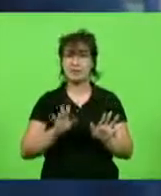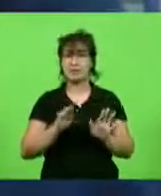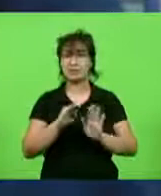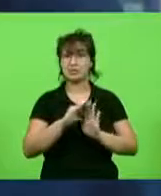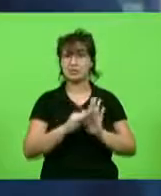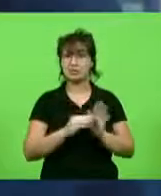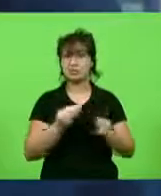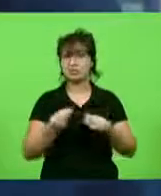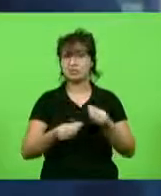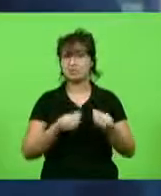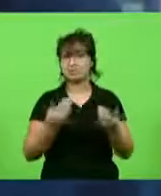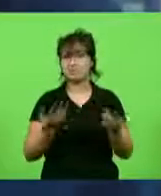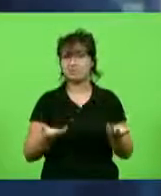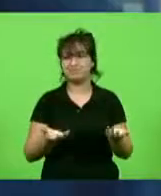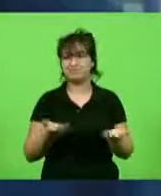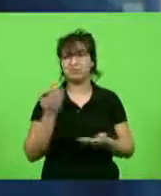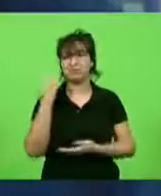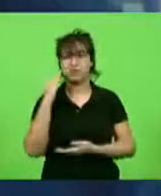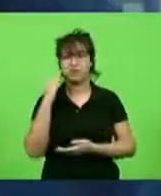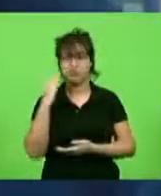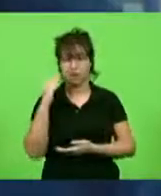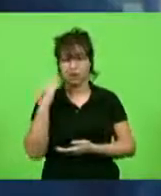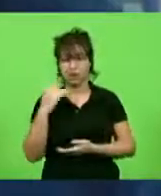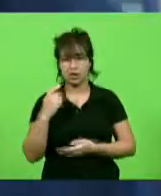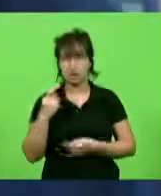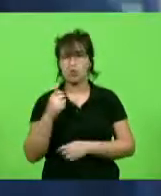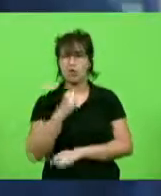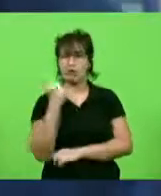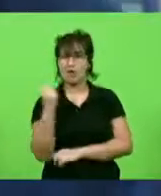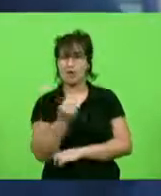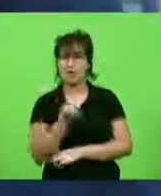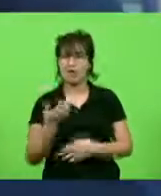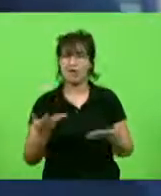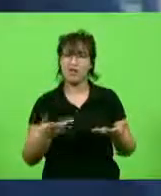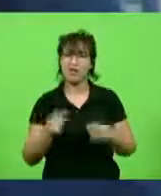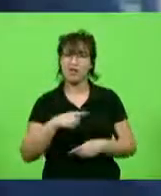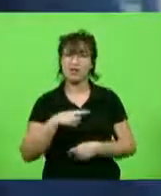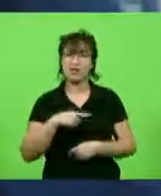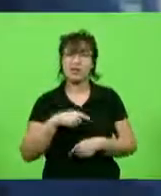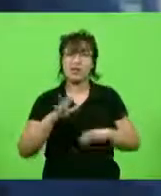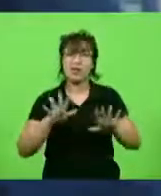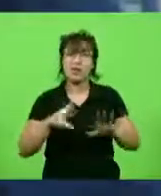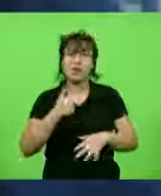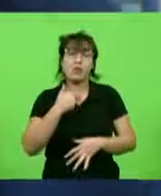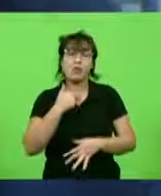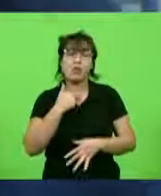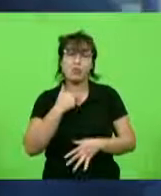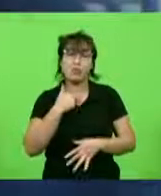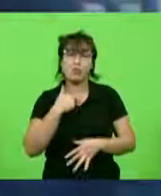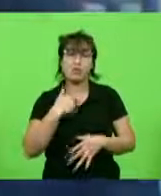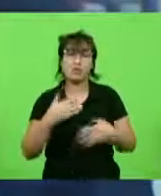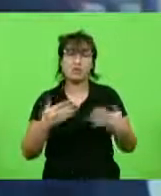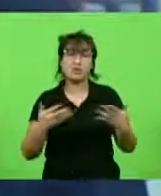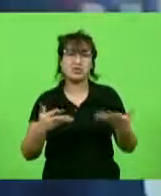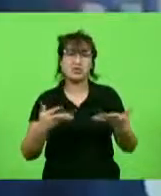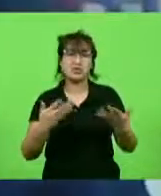Nós entendemos a gravidade do momento, mas também sabemos que não podemos deixar o pós-covid para depois.